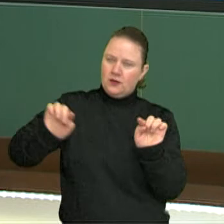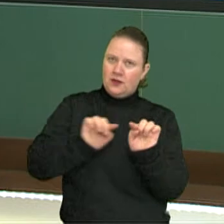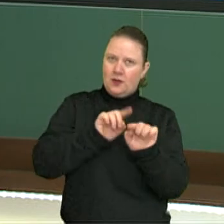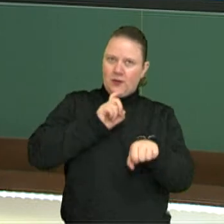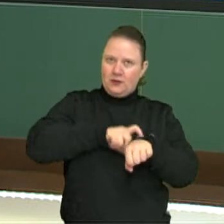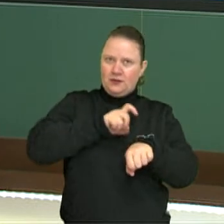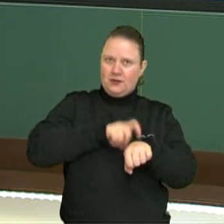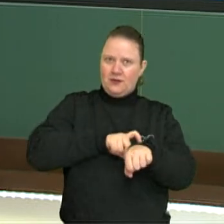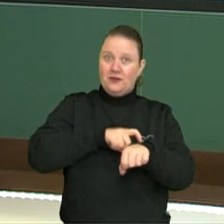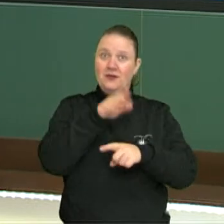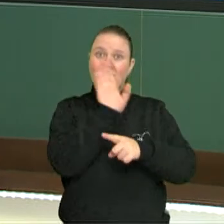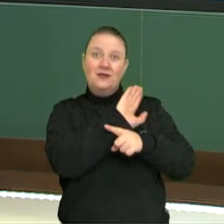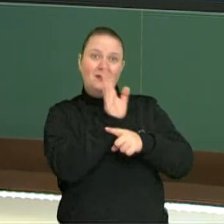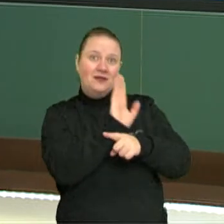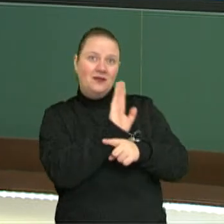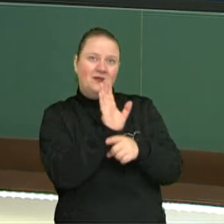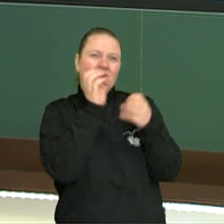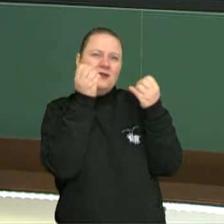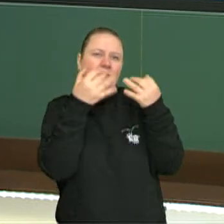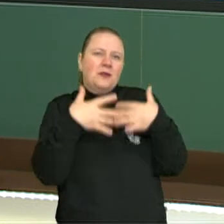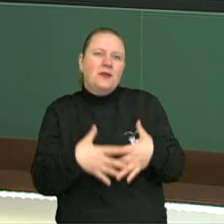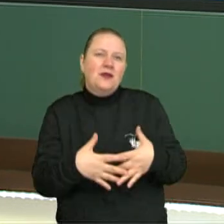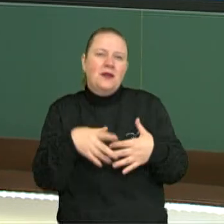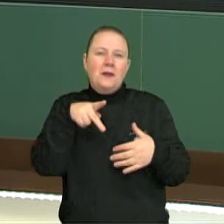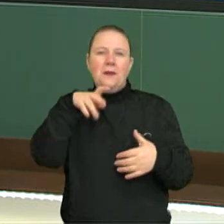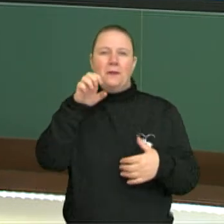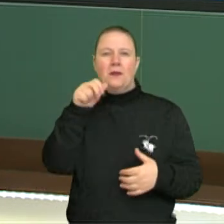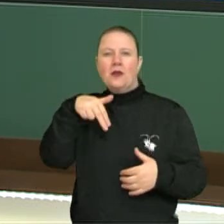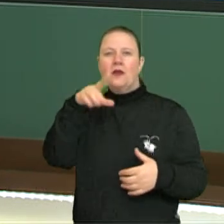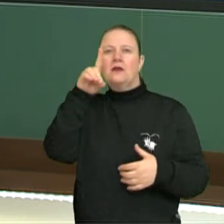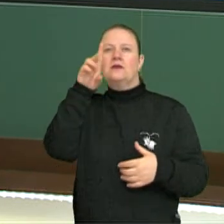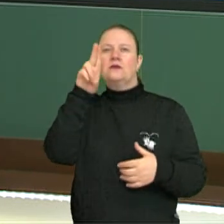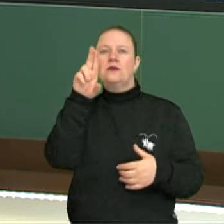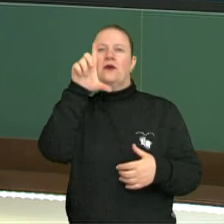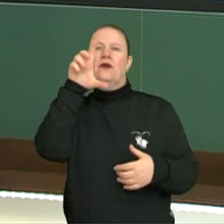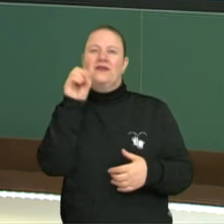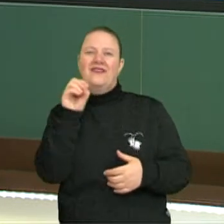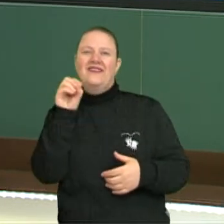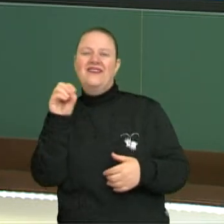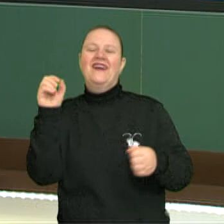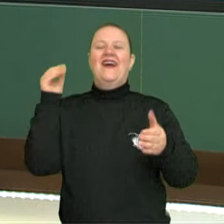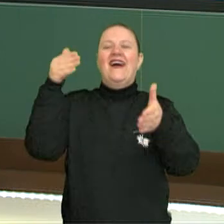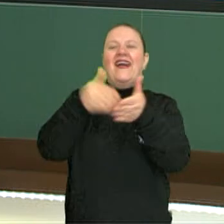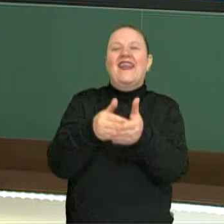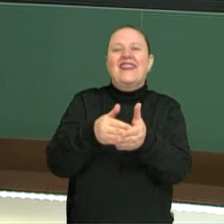Nesse vídeo, nós falamos sobre pêndulo. Espero que vocês tenham gostado. Até breve!